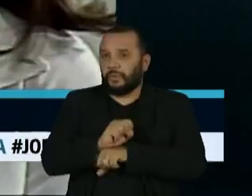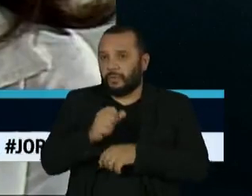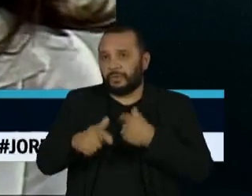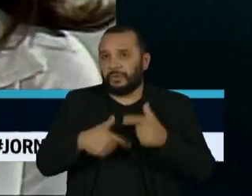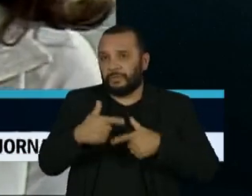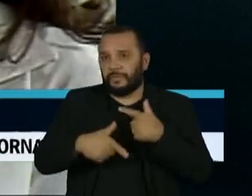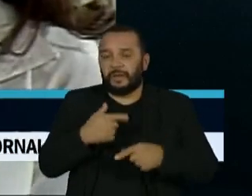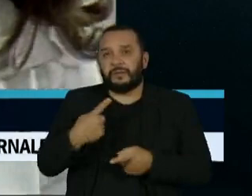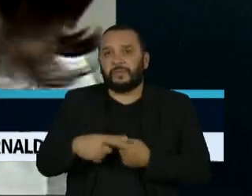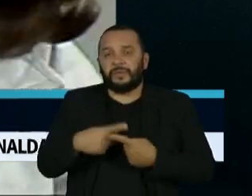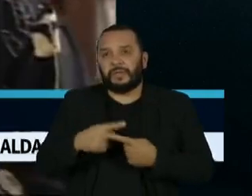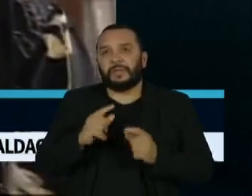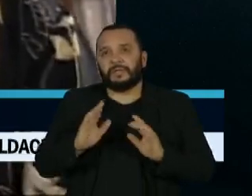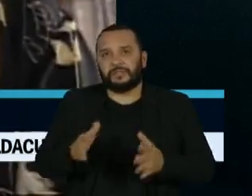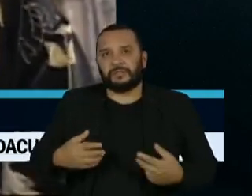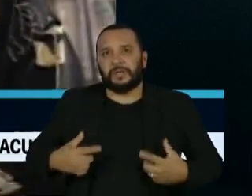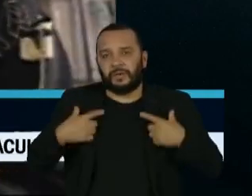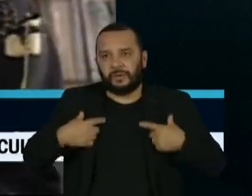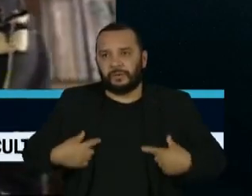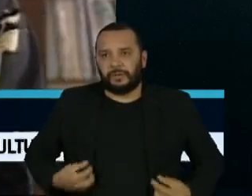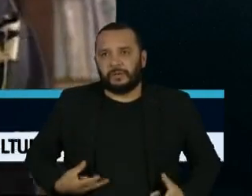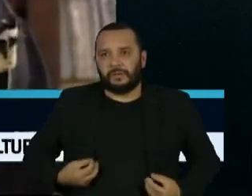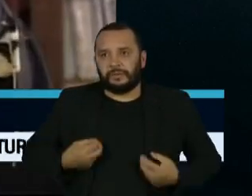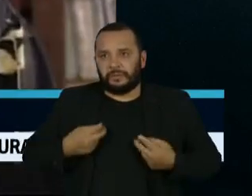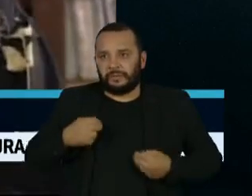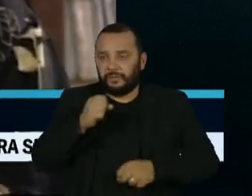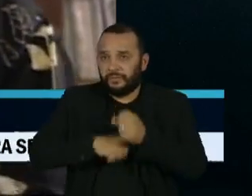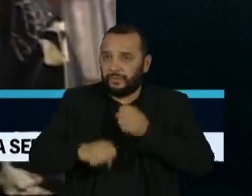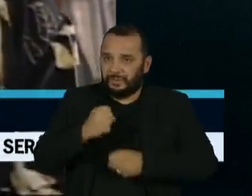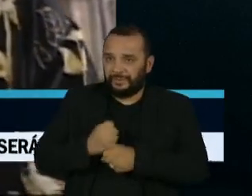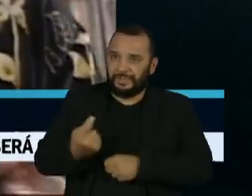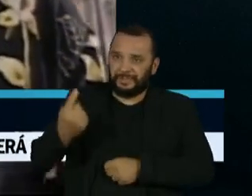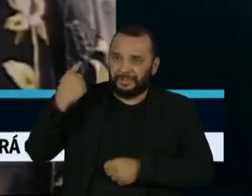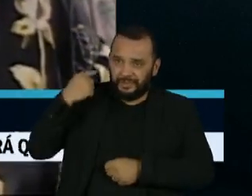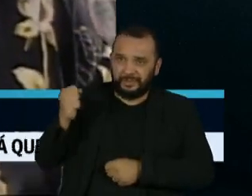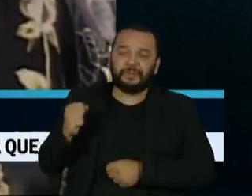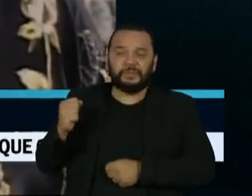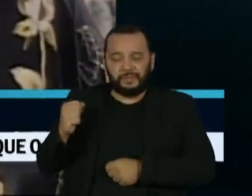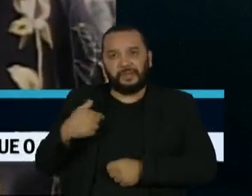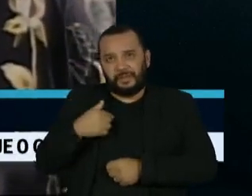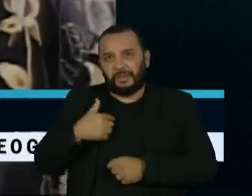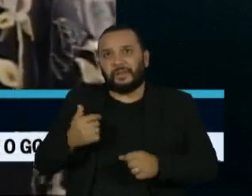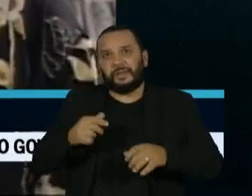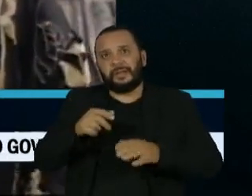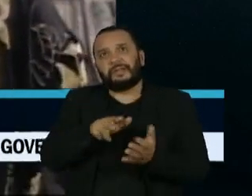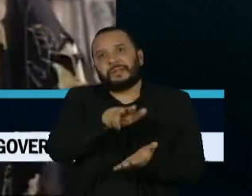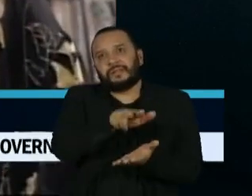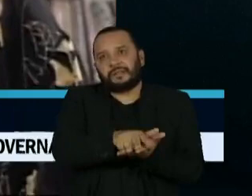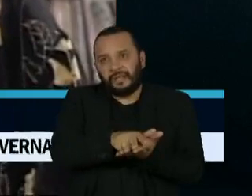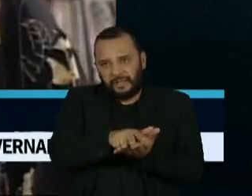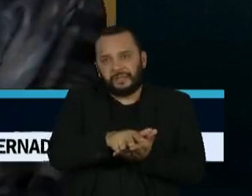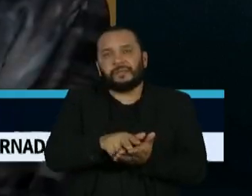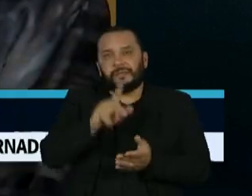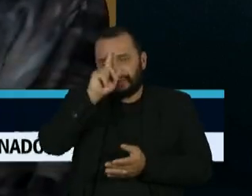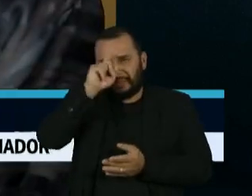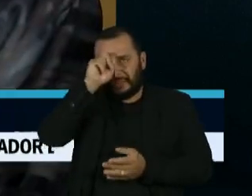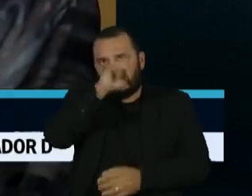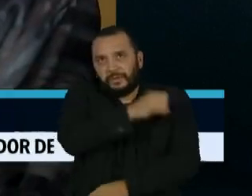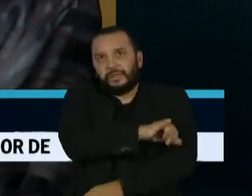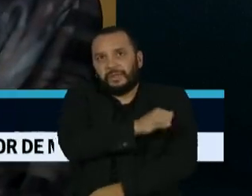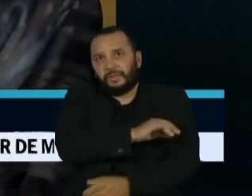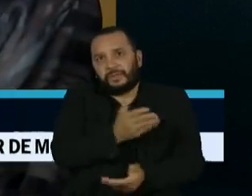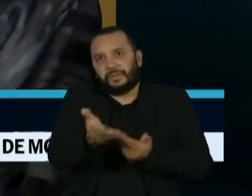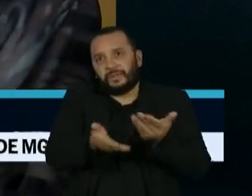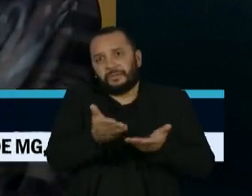diagnosticada com câncer de pulmão no ano passado. Ela estava internada numa clínica do Rio de Janeiro para tratar a doença, mas não resistiu.